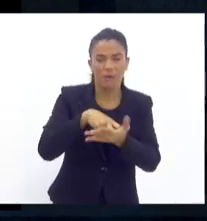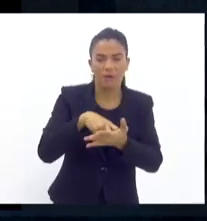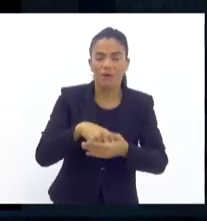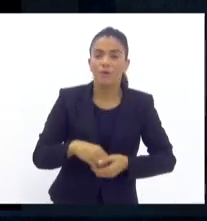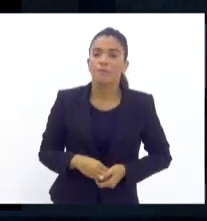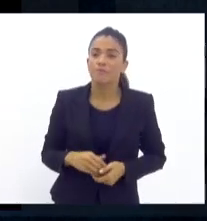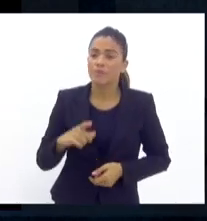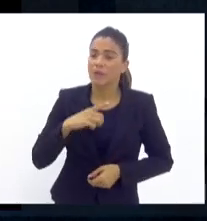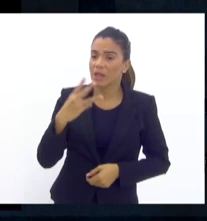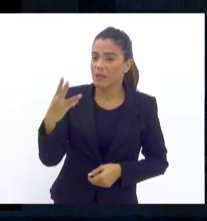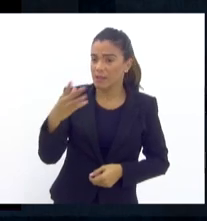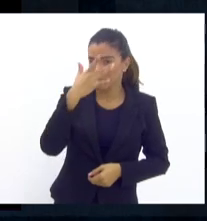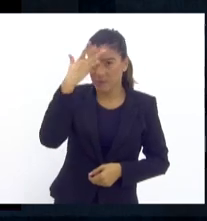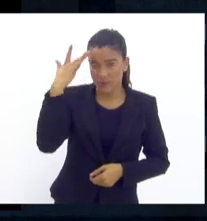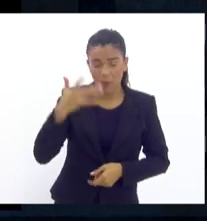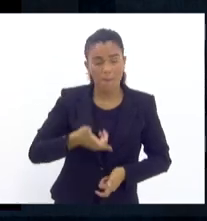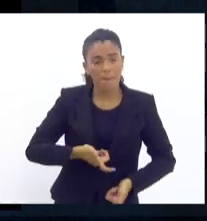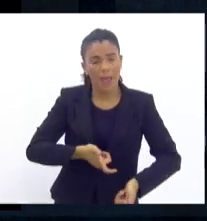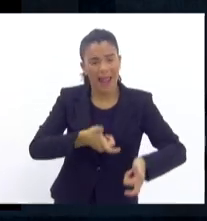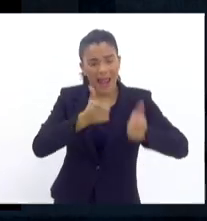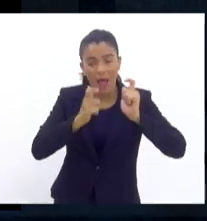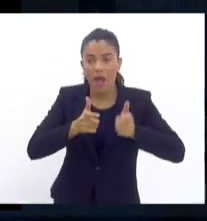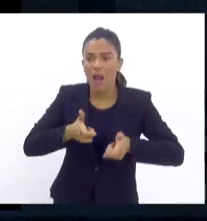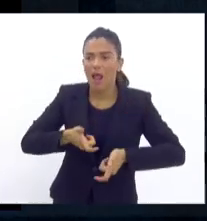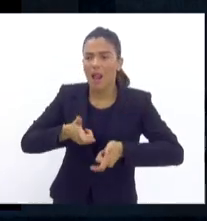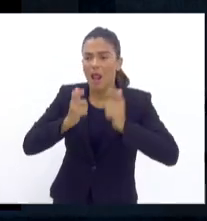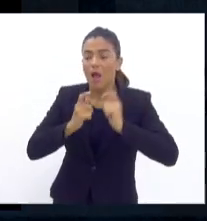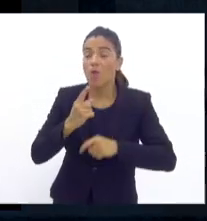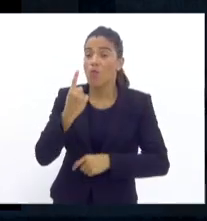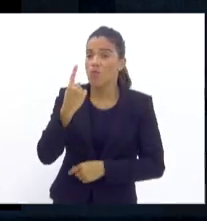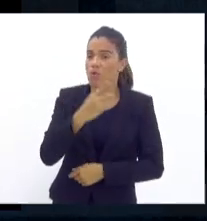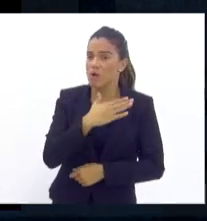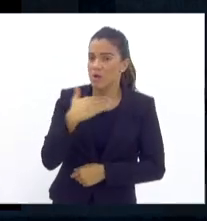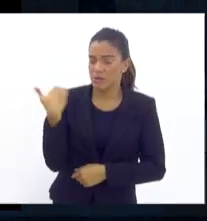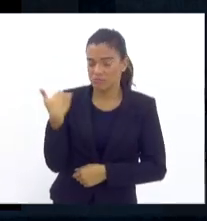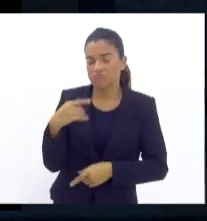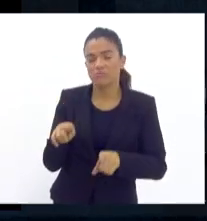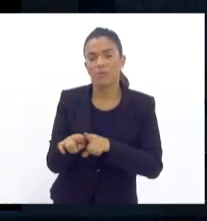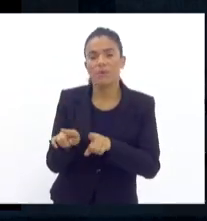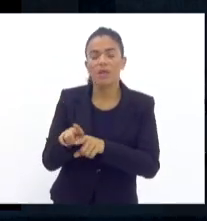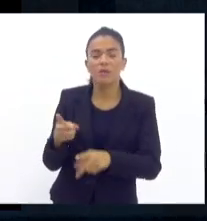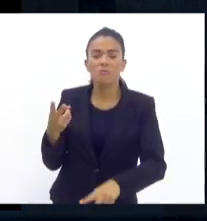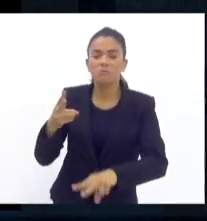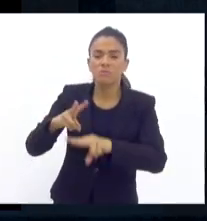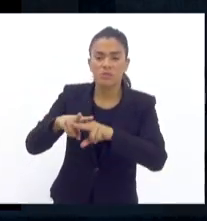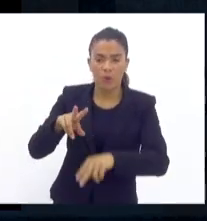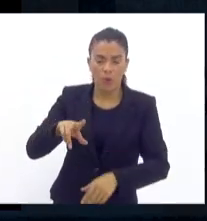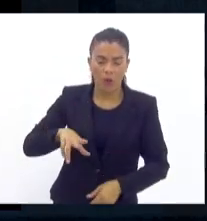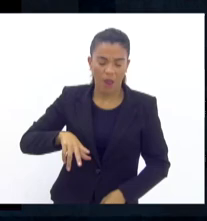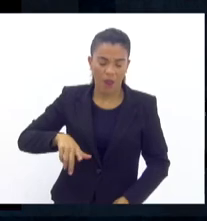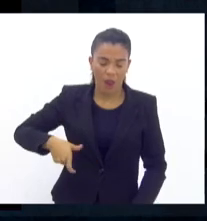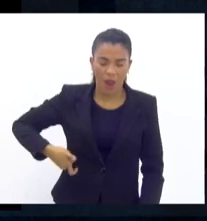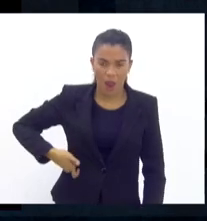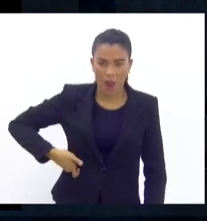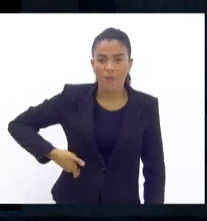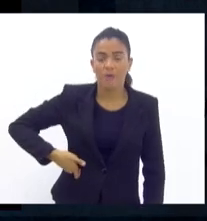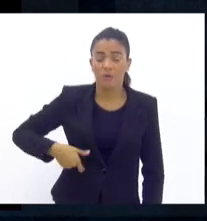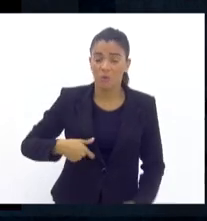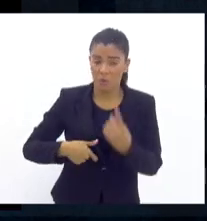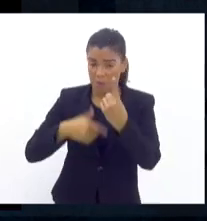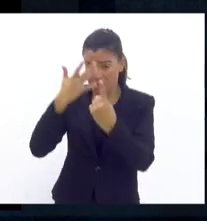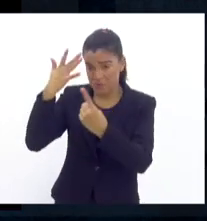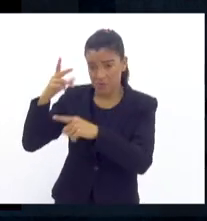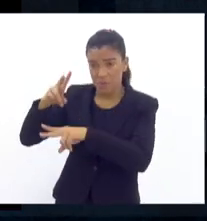tiveram três elementos alvejados, um veio a óbito com apreensões de arma, e um dos elementos presos, ele falou,